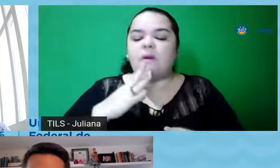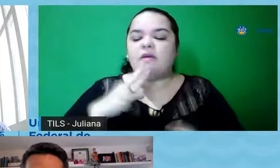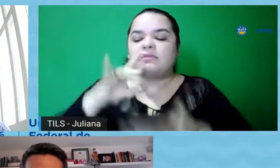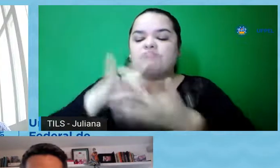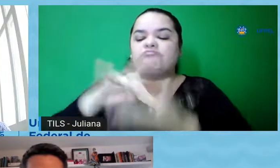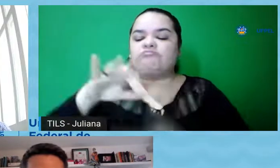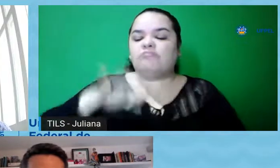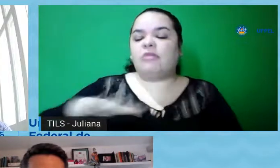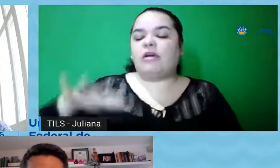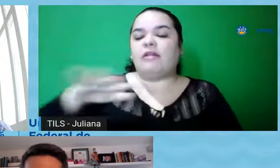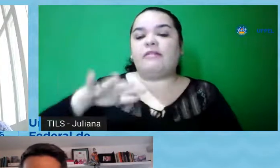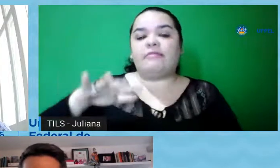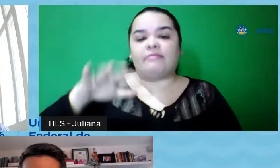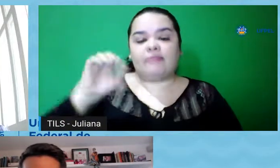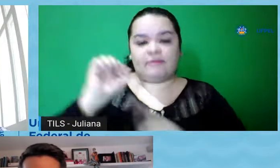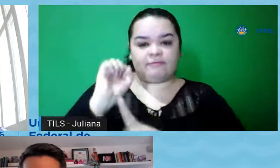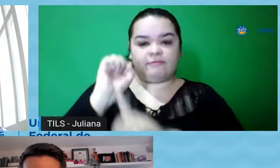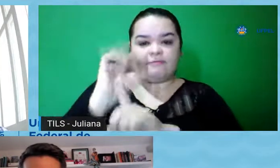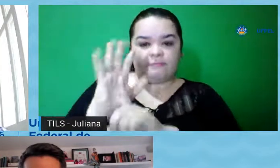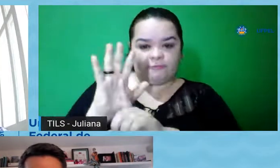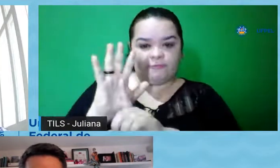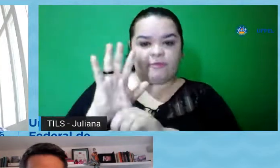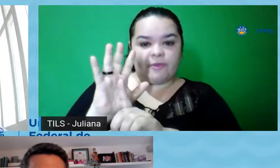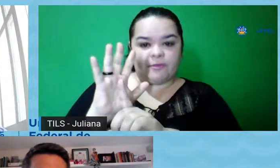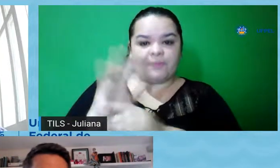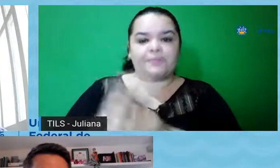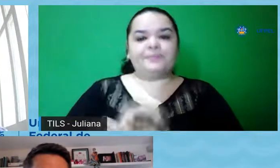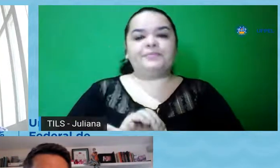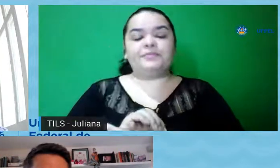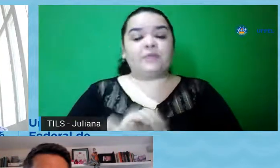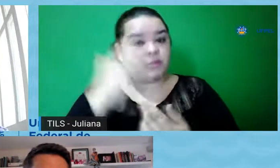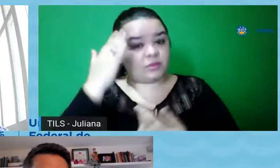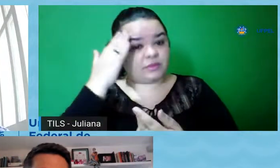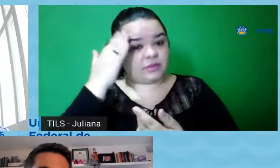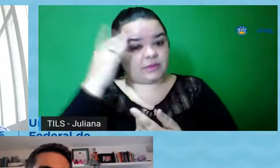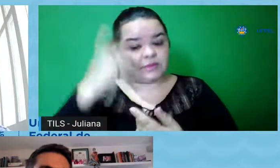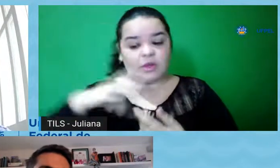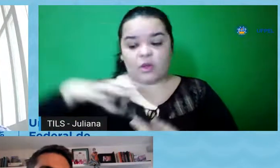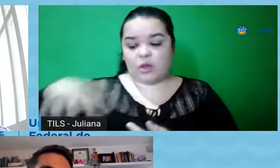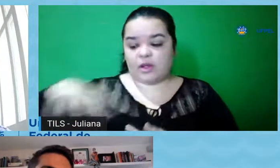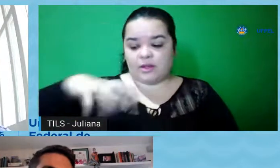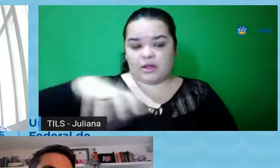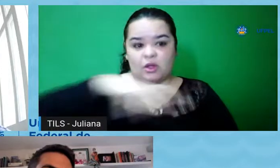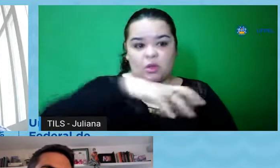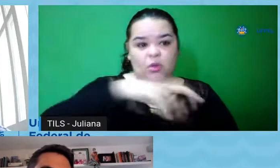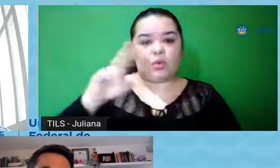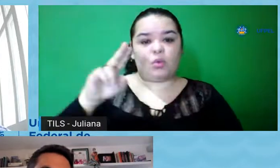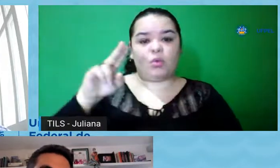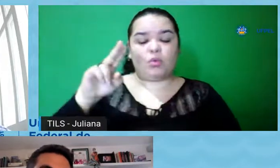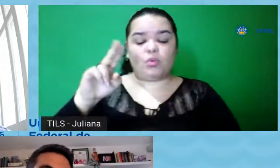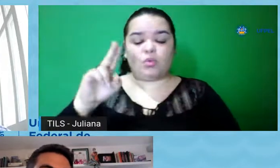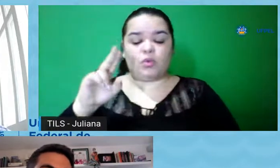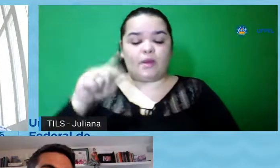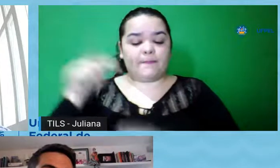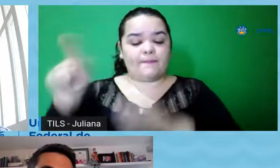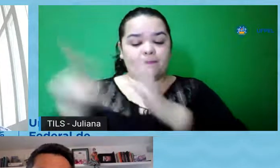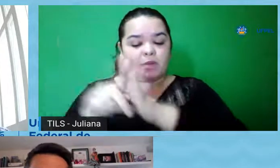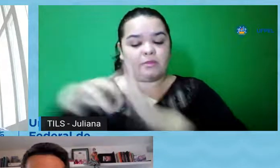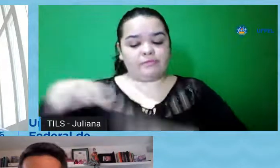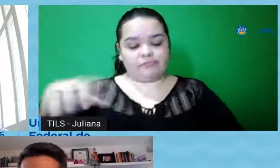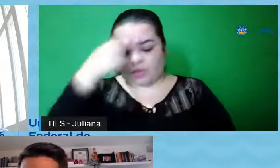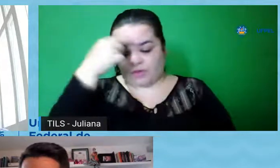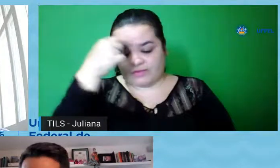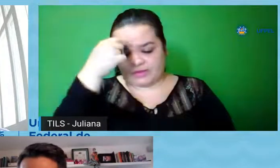um pouco, né, e eu sei que a maioria das unidades que não são vinculadas à área da saúde, né, elas estão começando